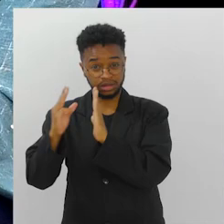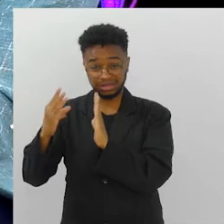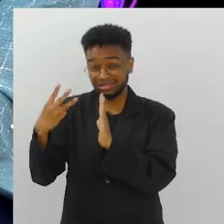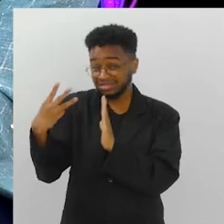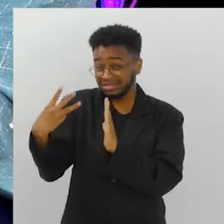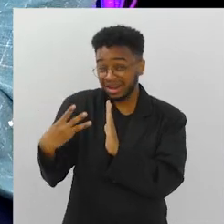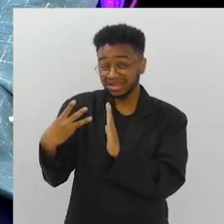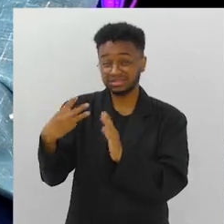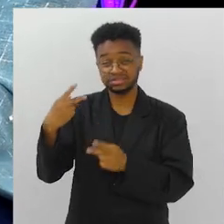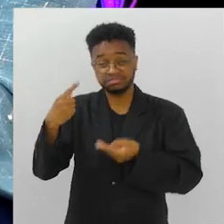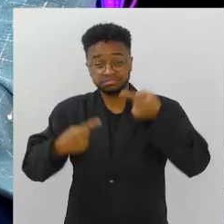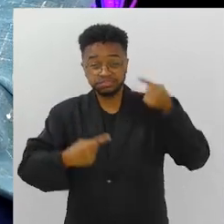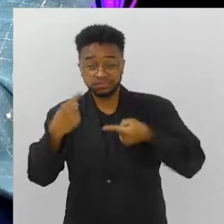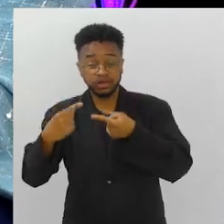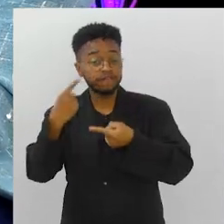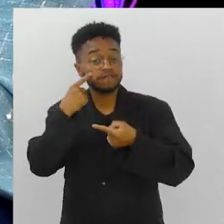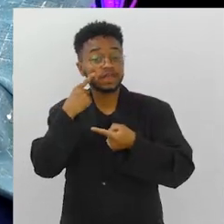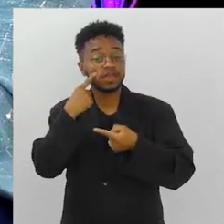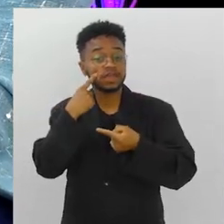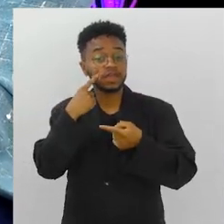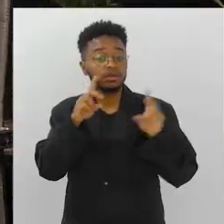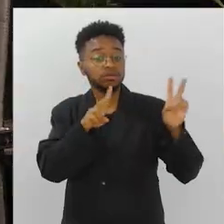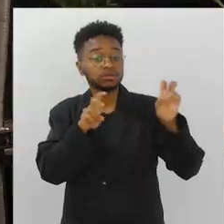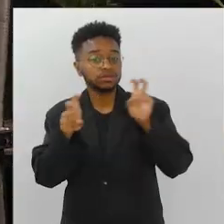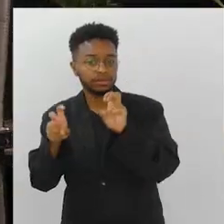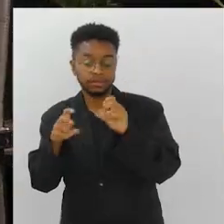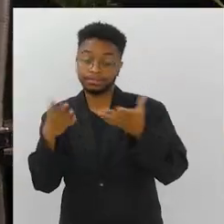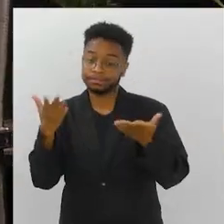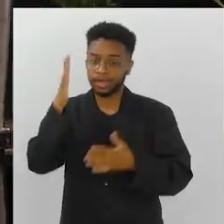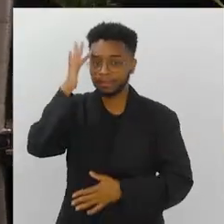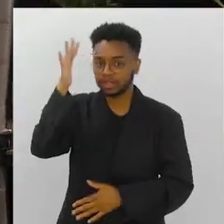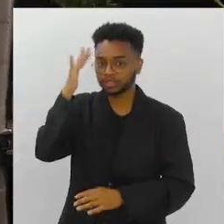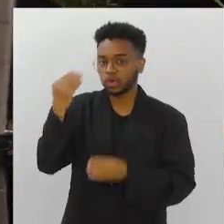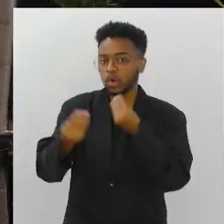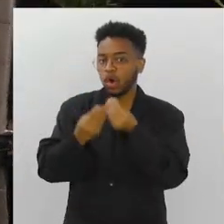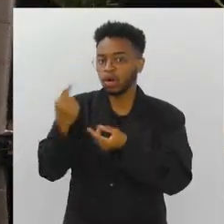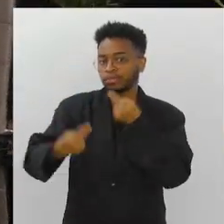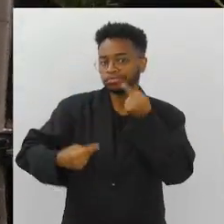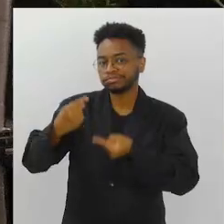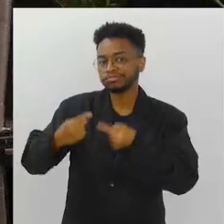programa, olha quanto assunto surge. Você imagina o que a gente tem para discutir